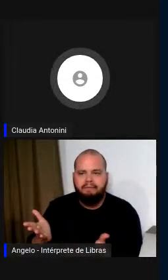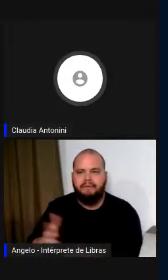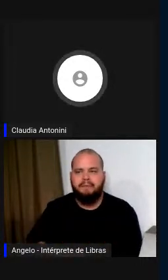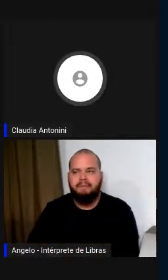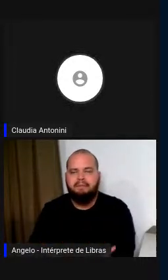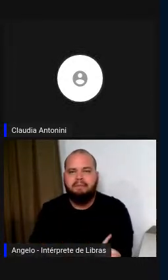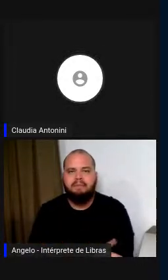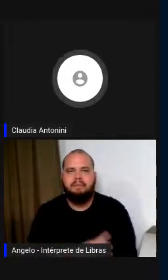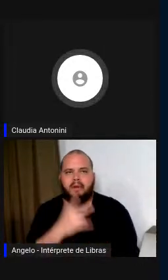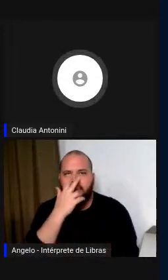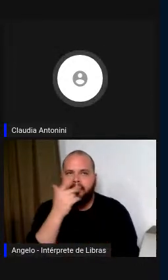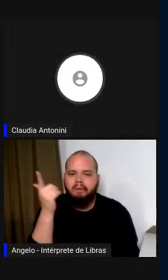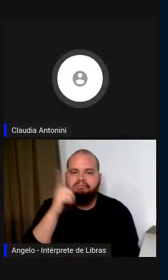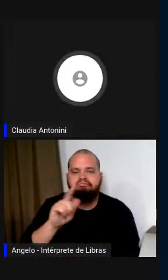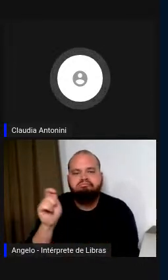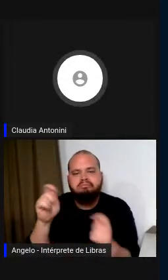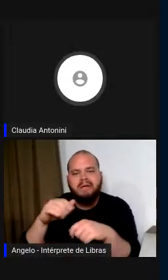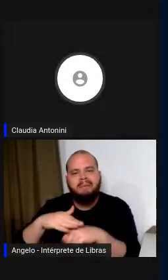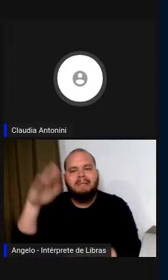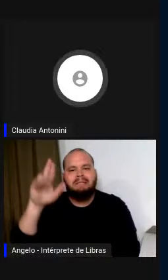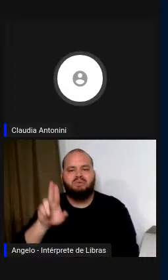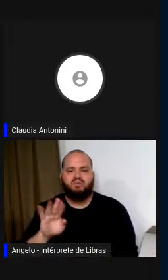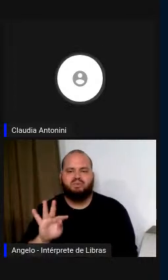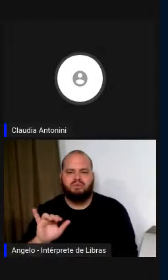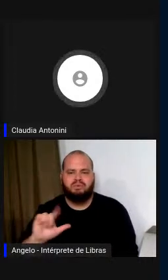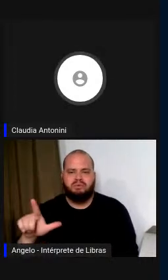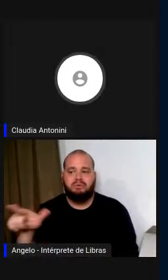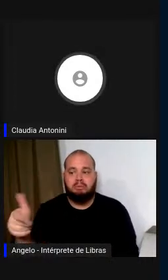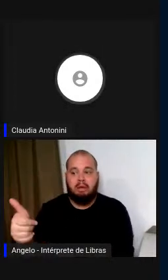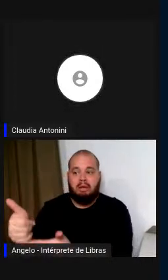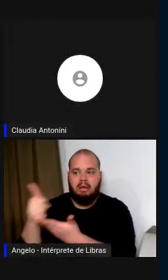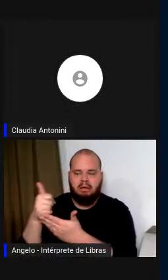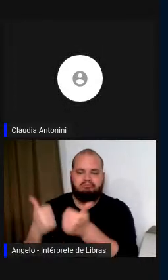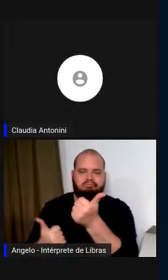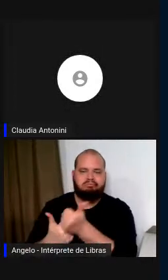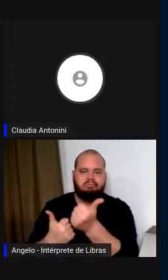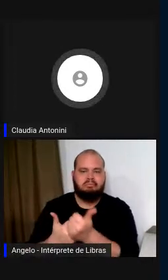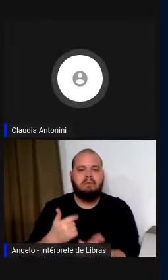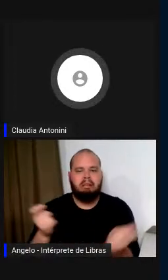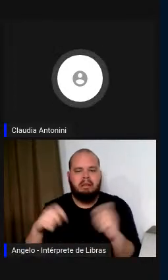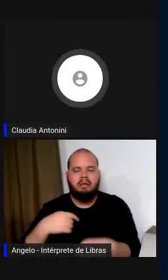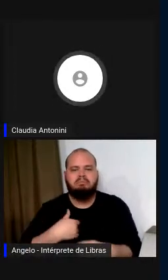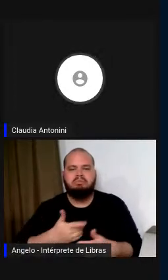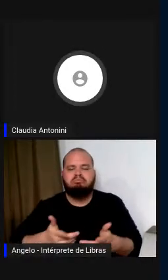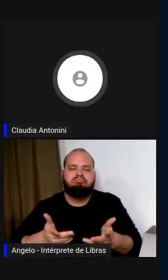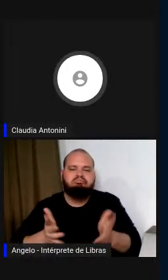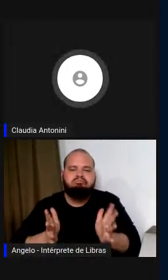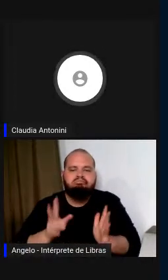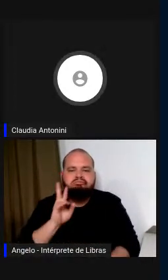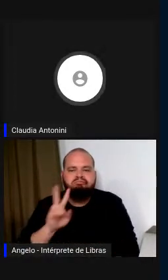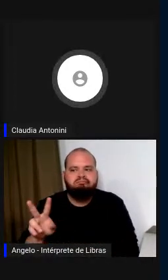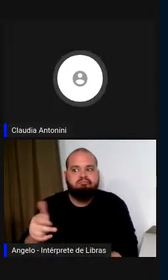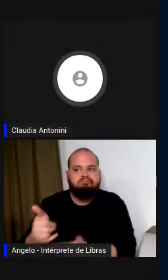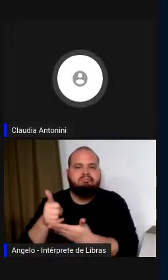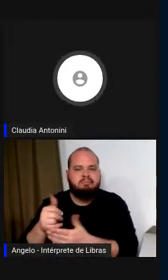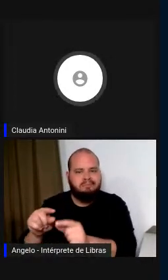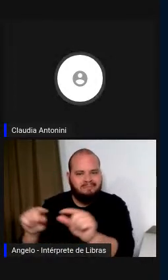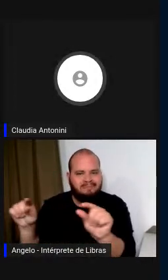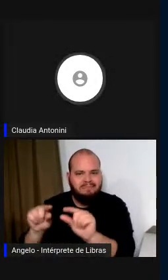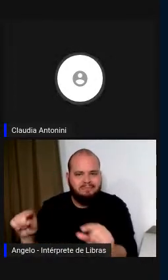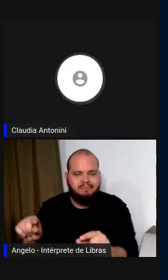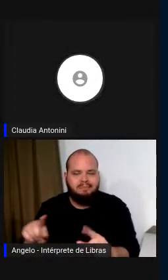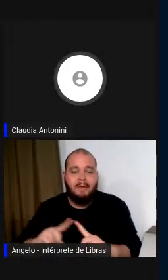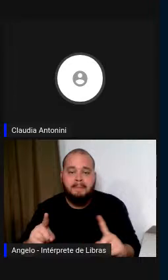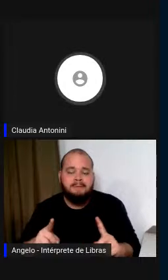útil para a própria característica de leitura. Porém, a pergunta mais curta é que não temos